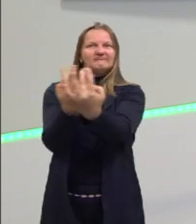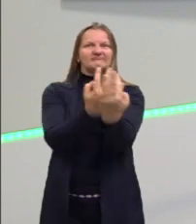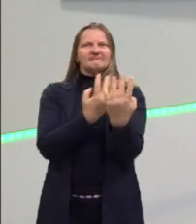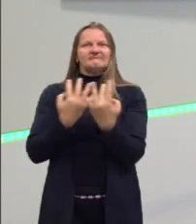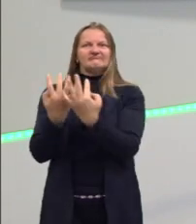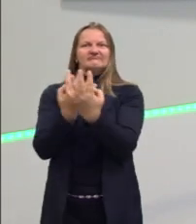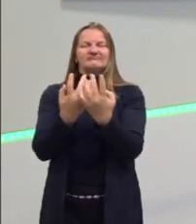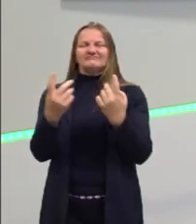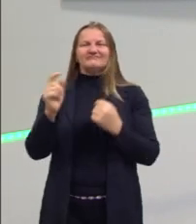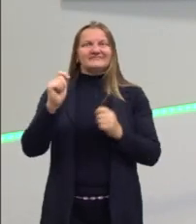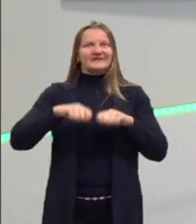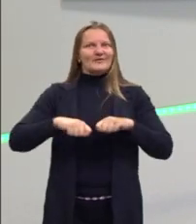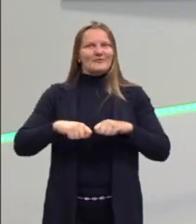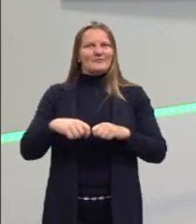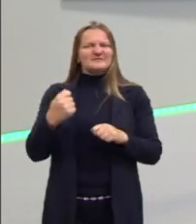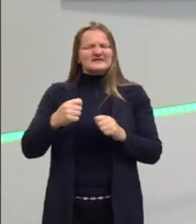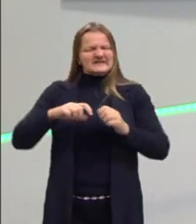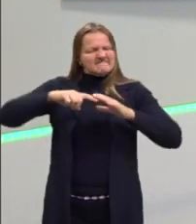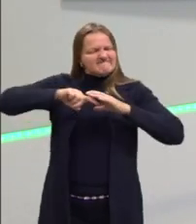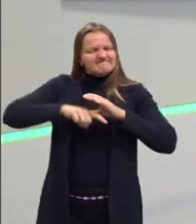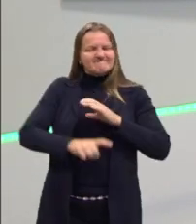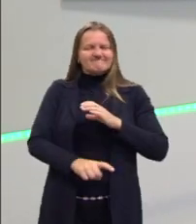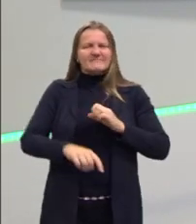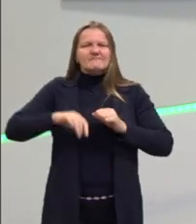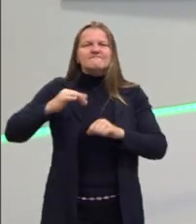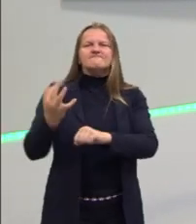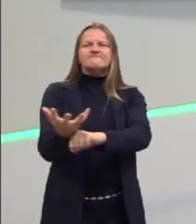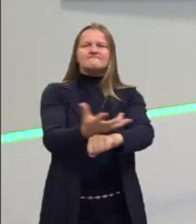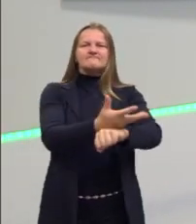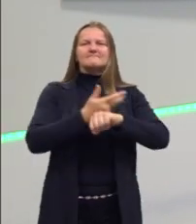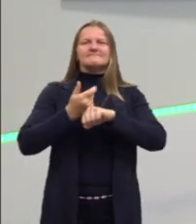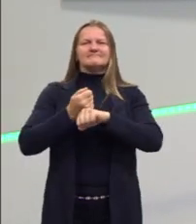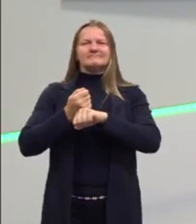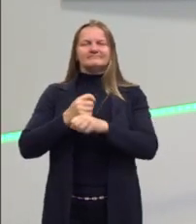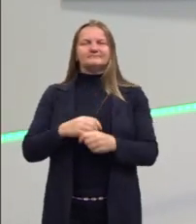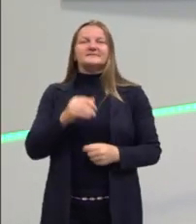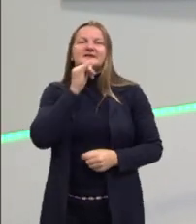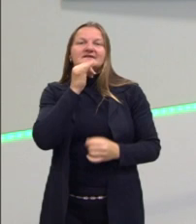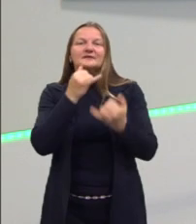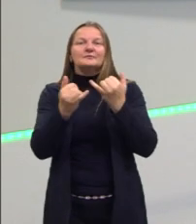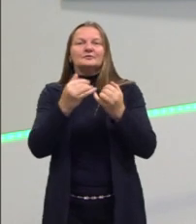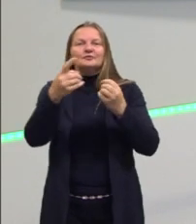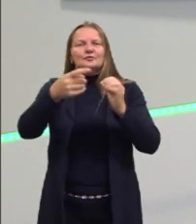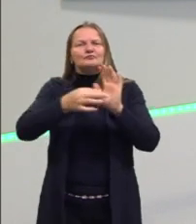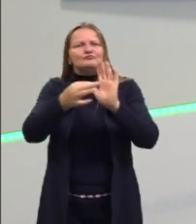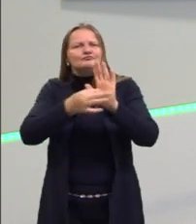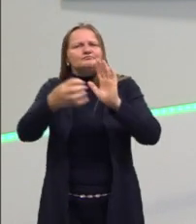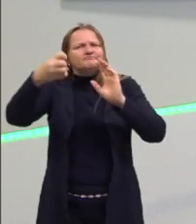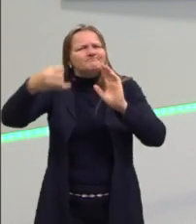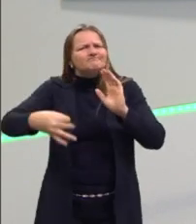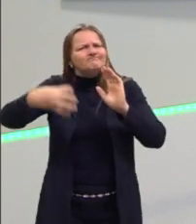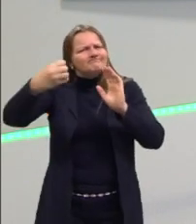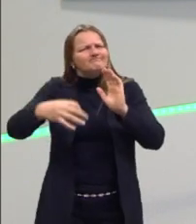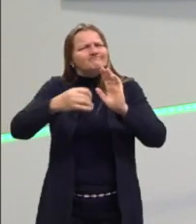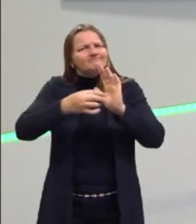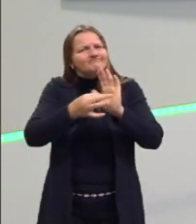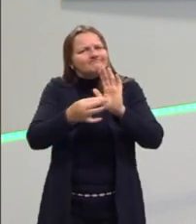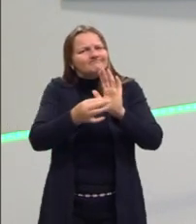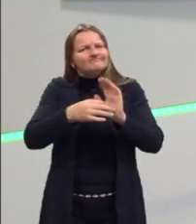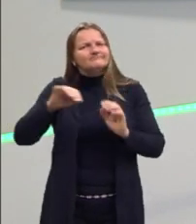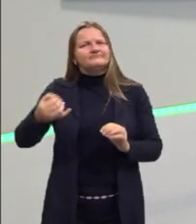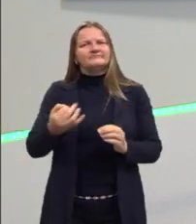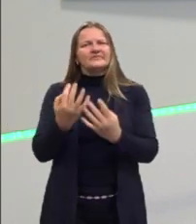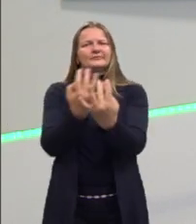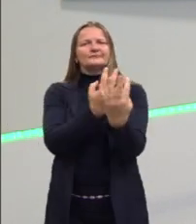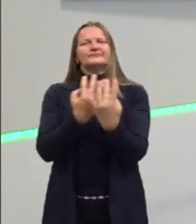que não é perdoado na competência 3. Por exemplo, tu argumentar com essas informações de senso comum.